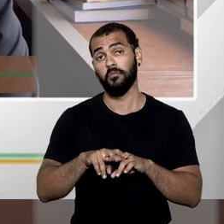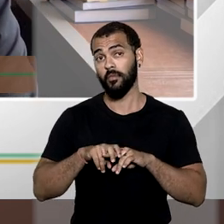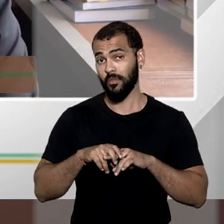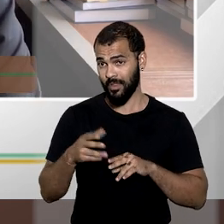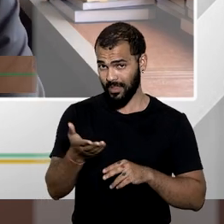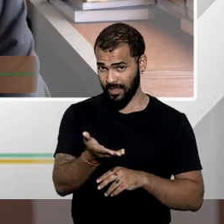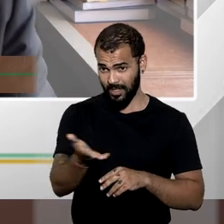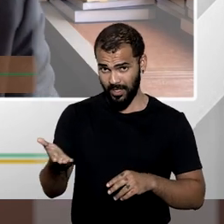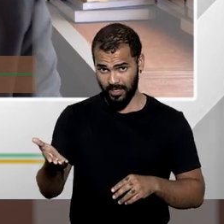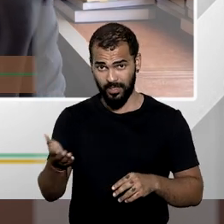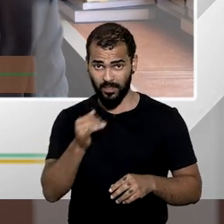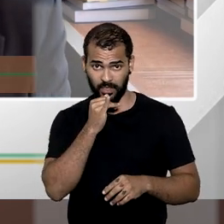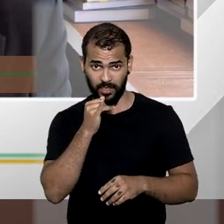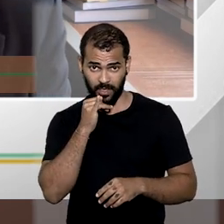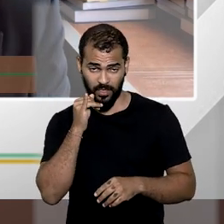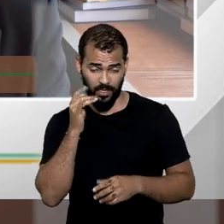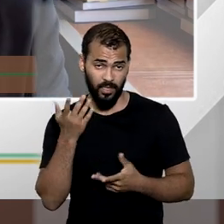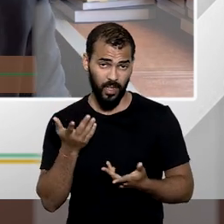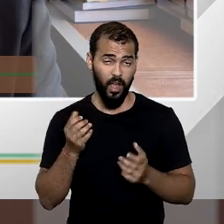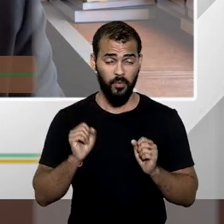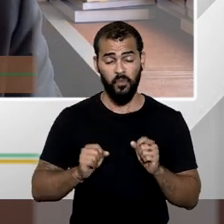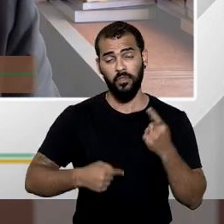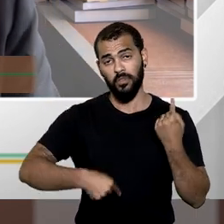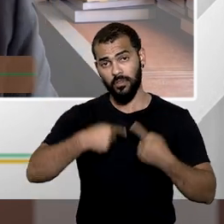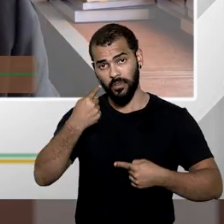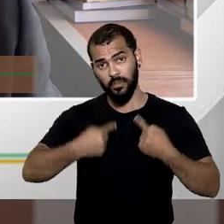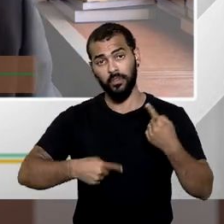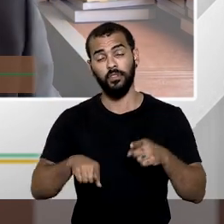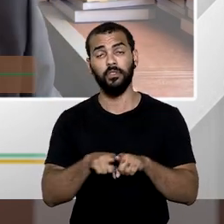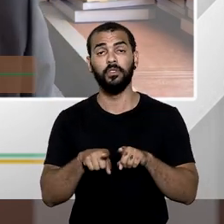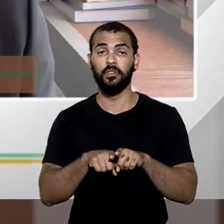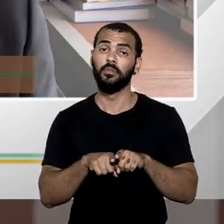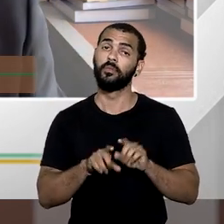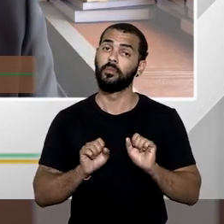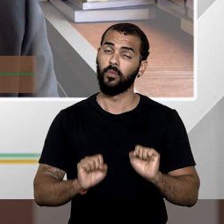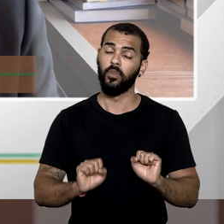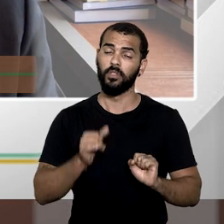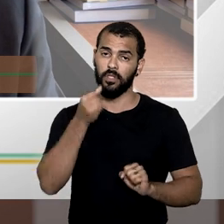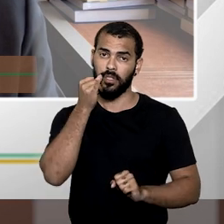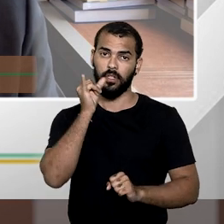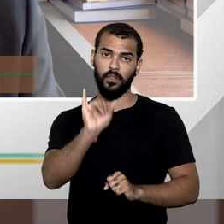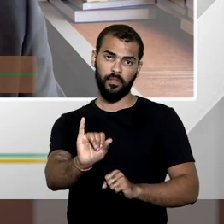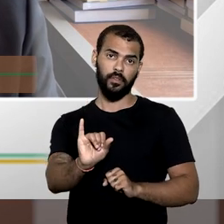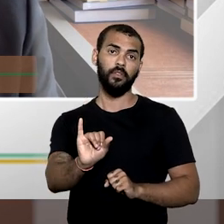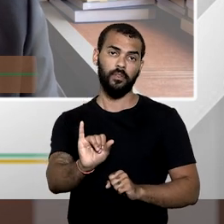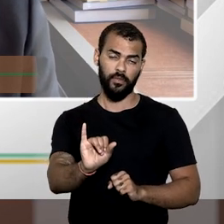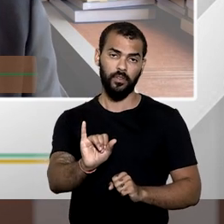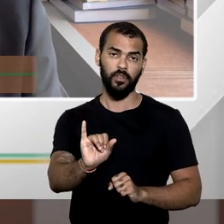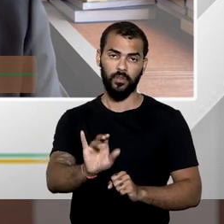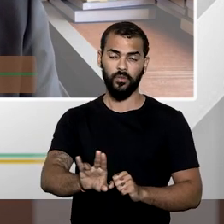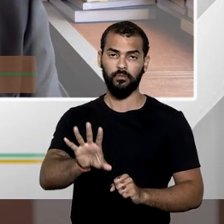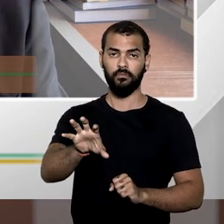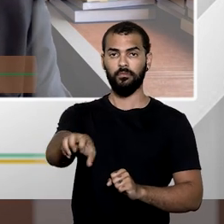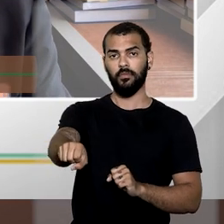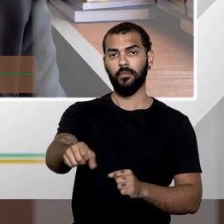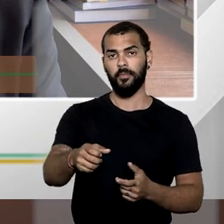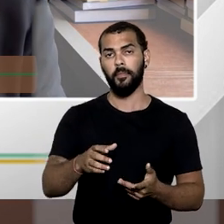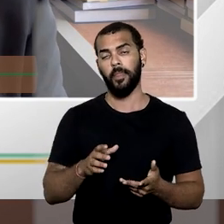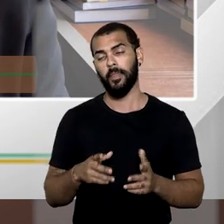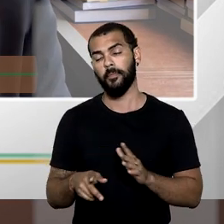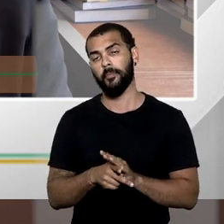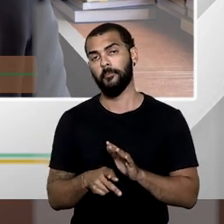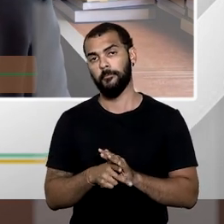possível discutir e, eventualmente, impedir a desapropriação, o ato, a ação